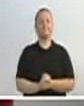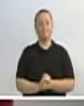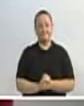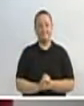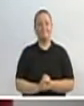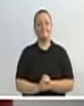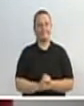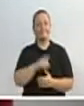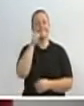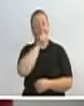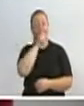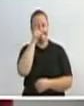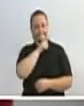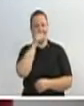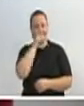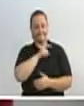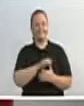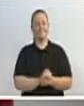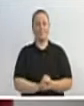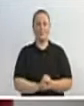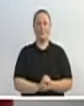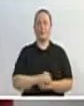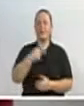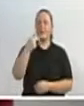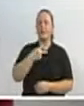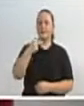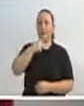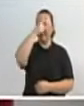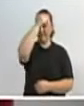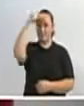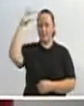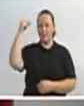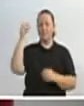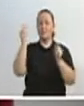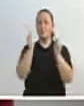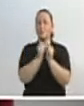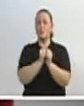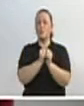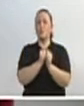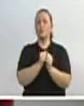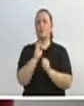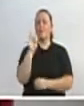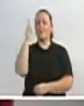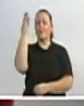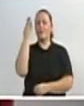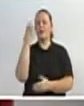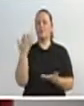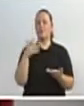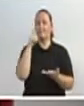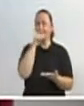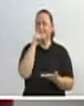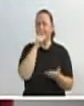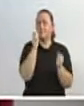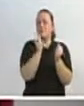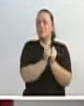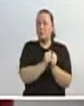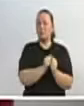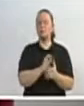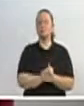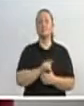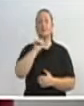Vice-prefeito ajuda e estimula o falso testemunho. E aí faz um carnaval na imprensa,